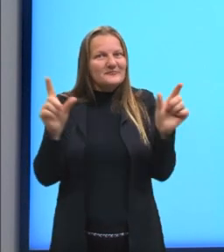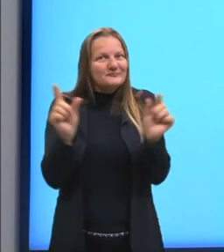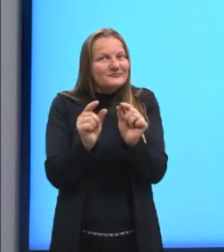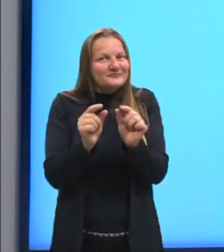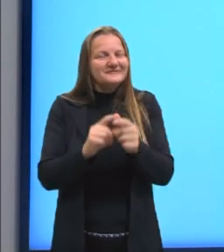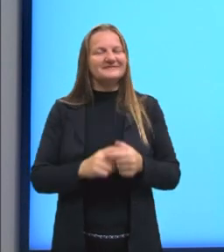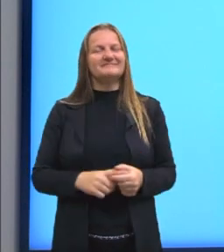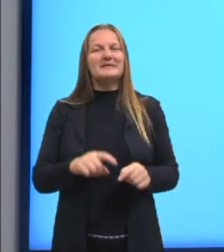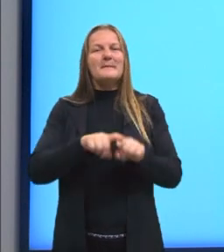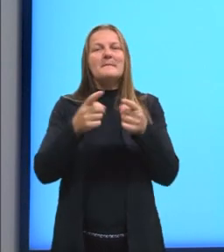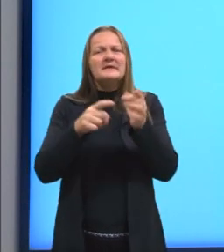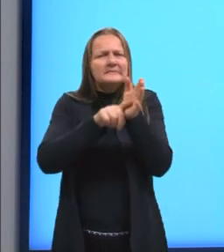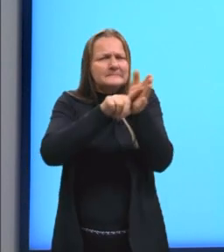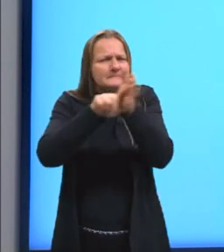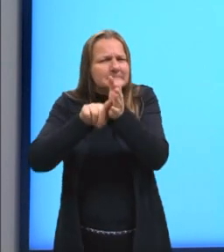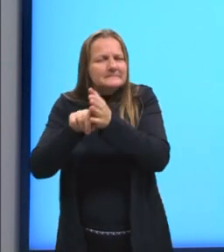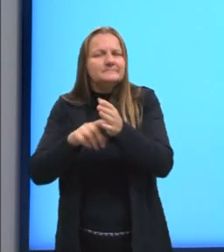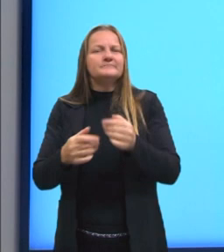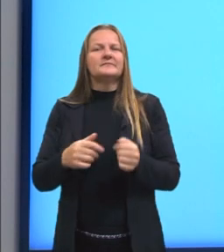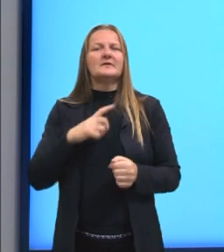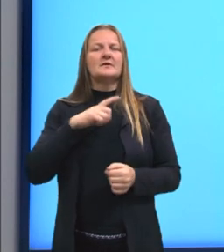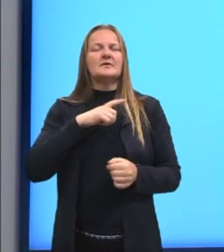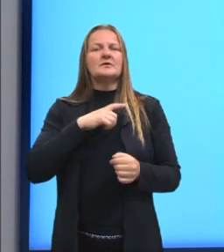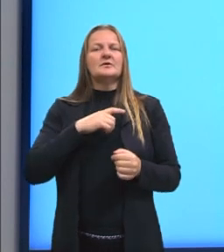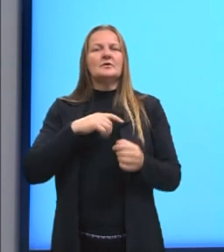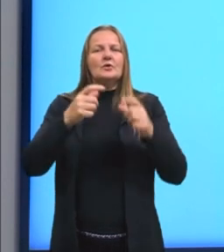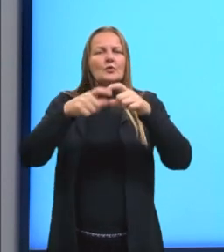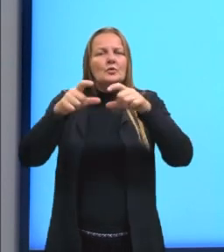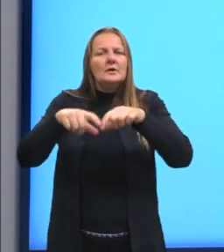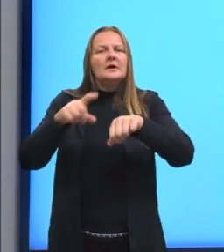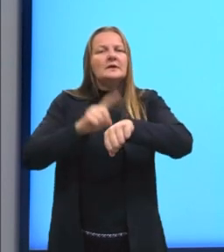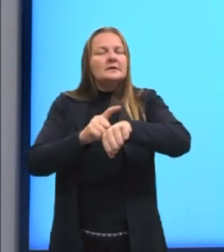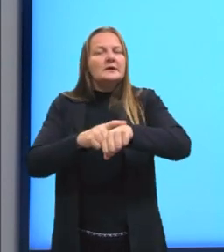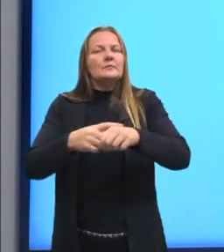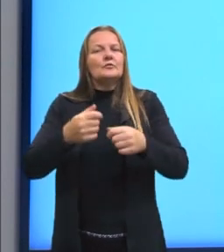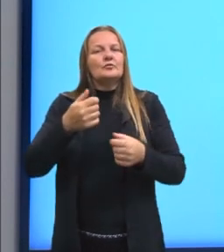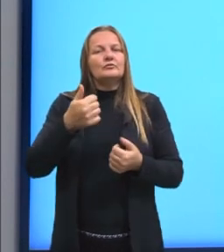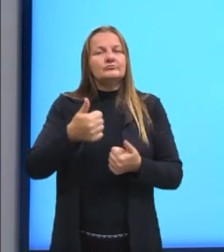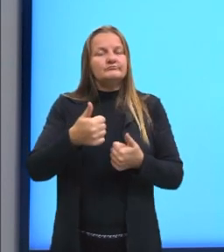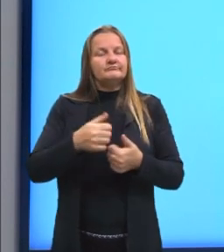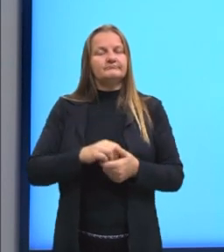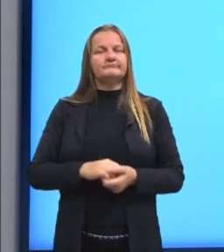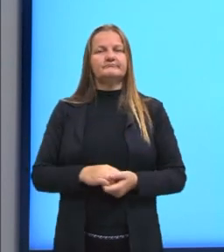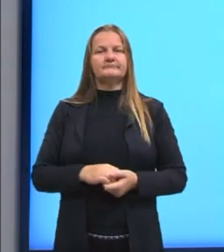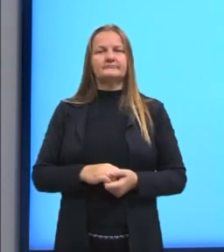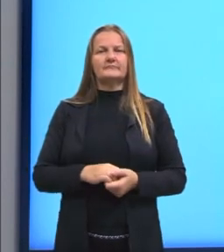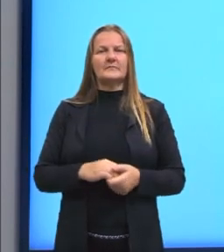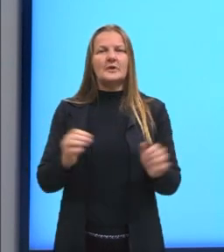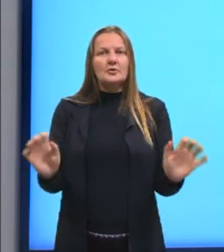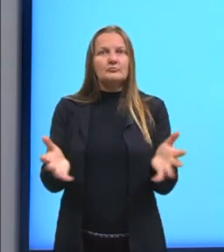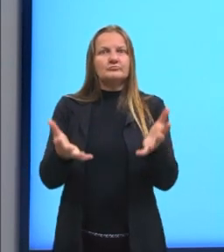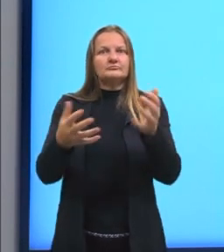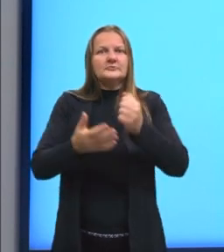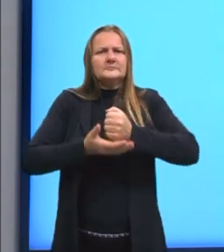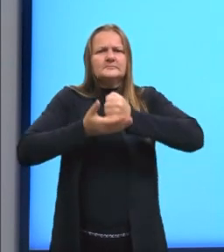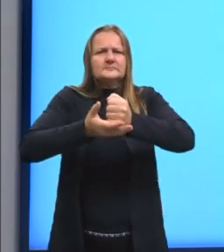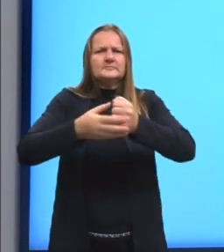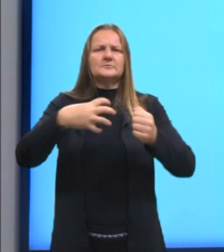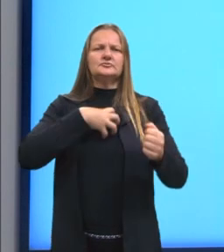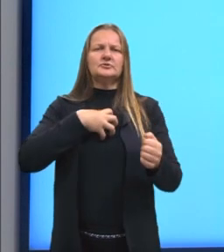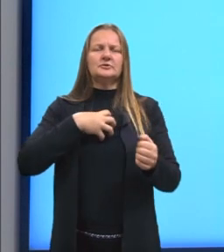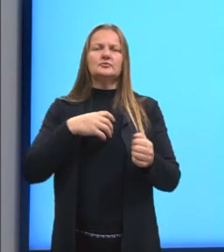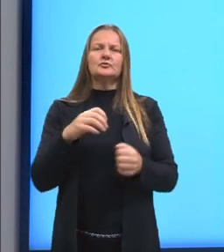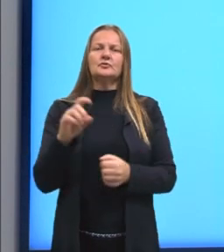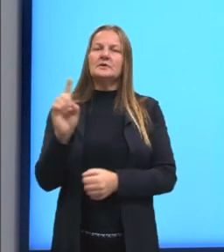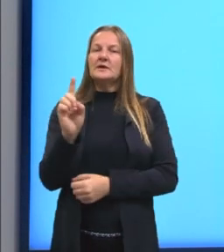mas vocês podem acompanhar de lugar, de tempo, de afirmação, de intensidade, de modo, de